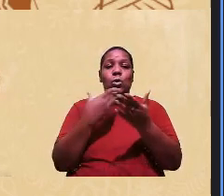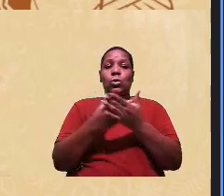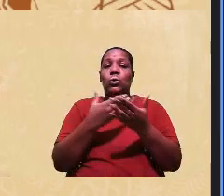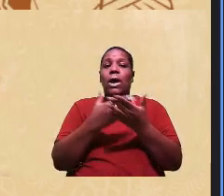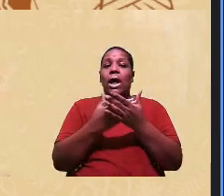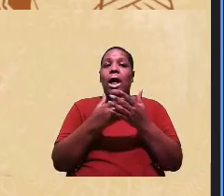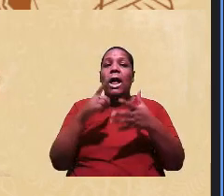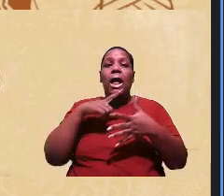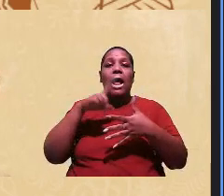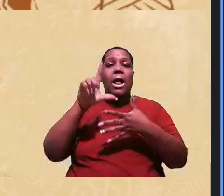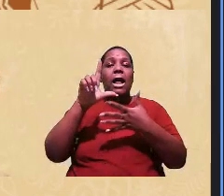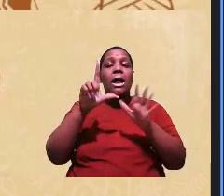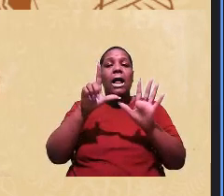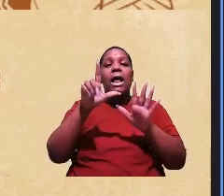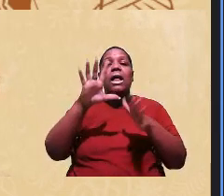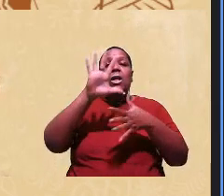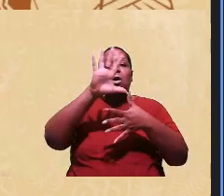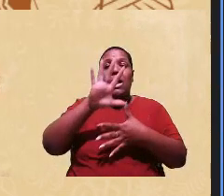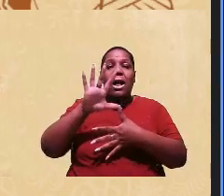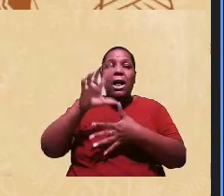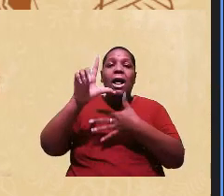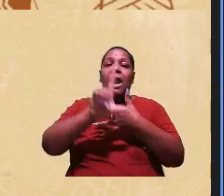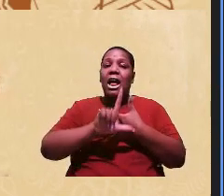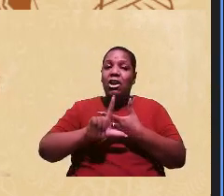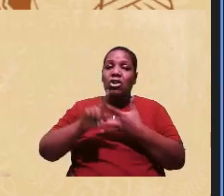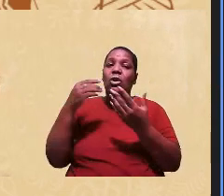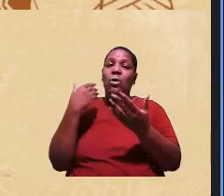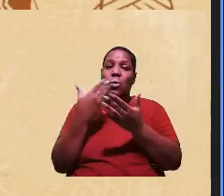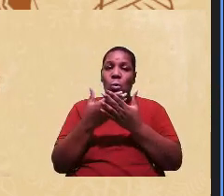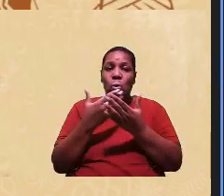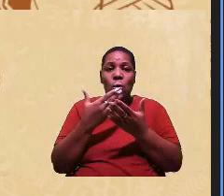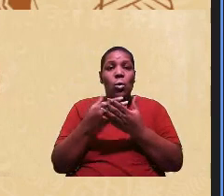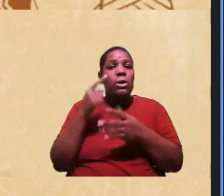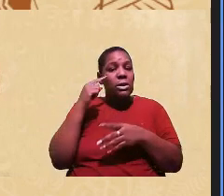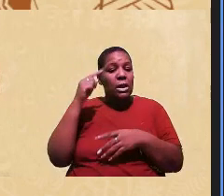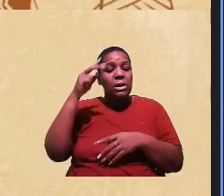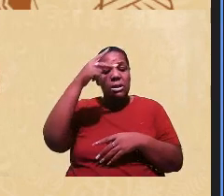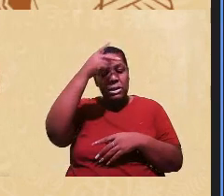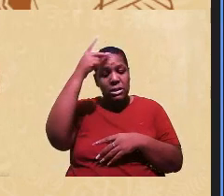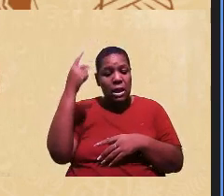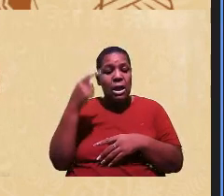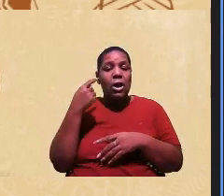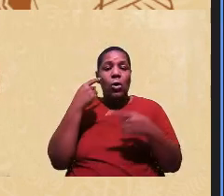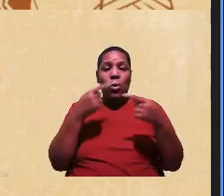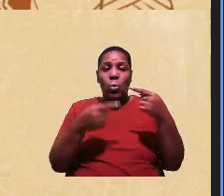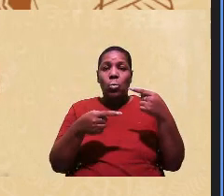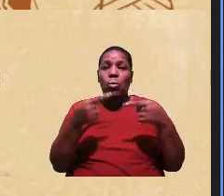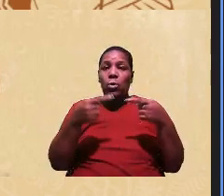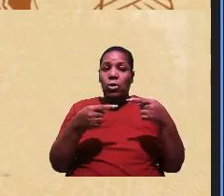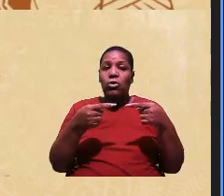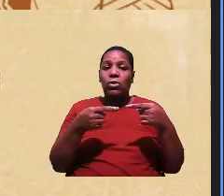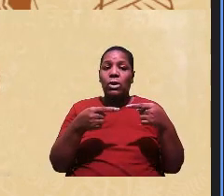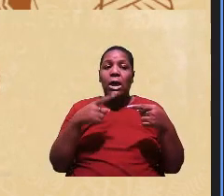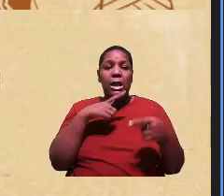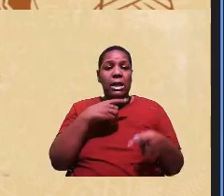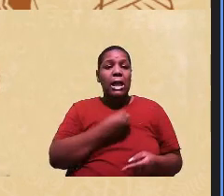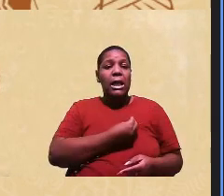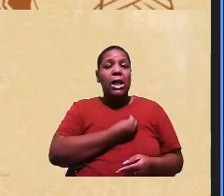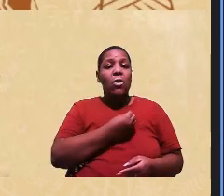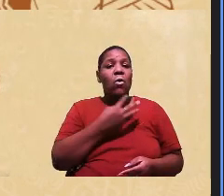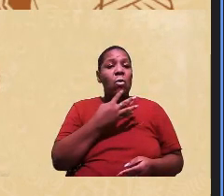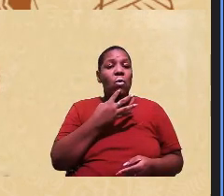brasileiros sobre relações etnico-raciais sobre políticas públicas existe um desconhecimento